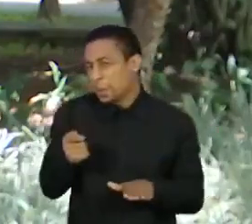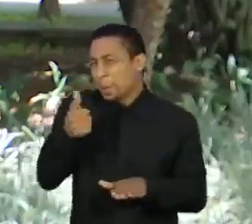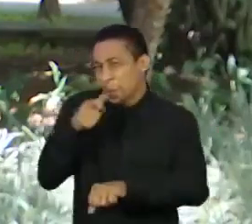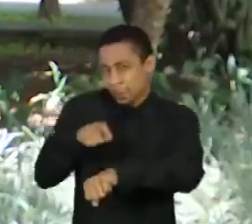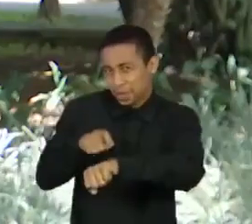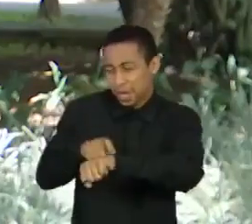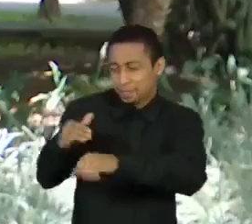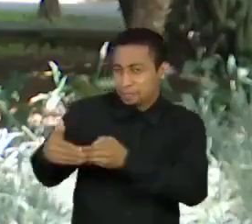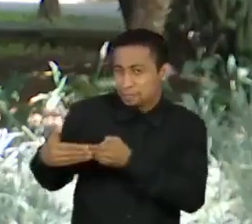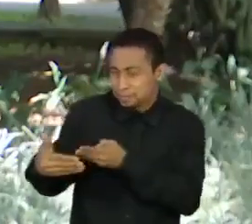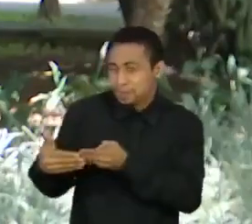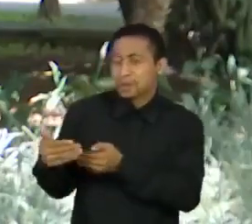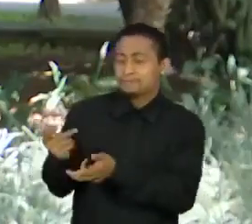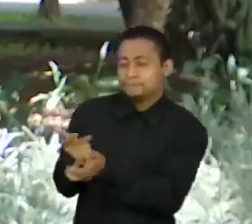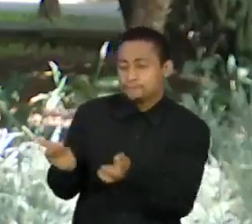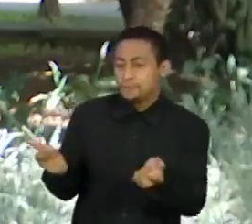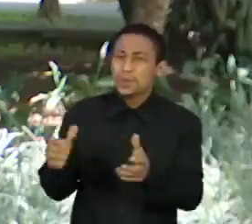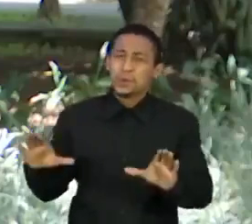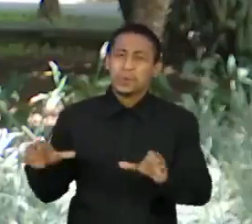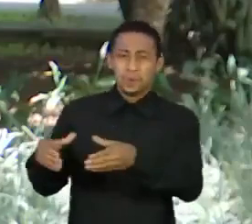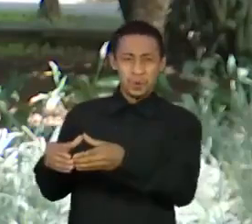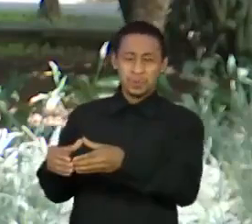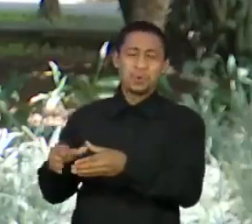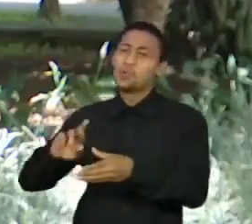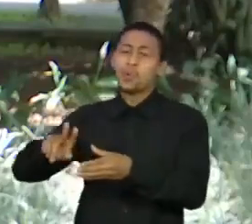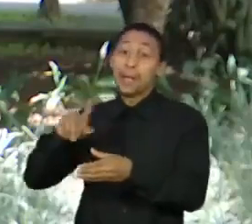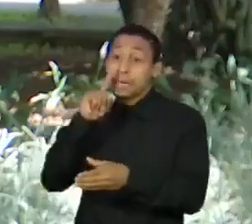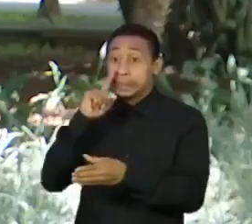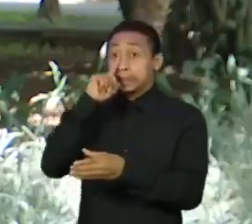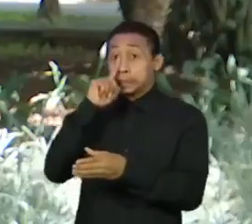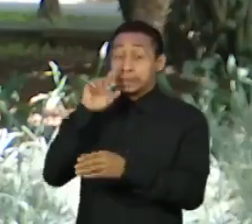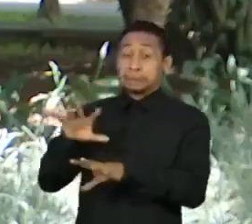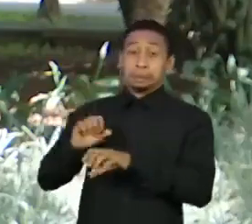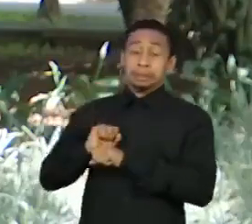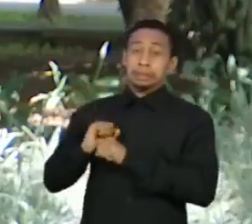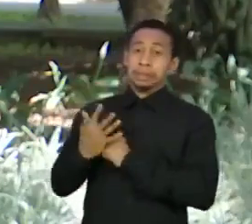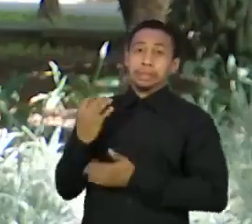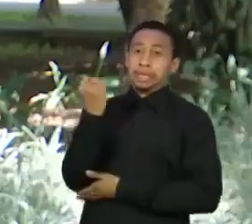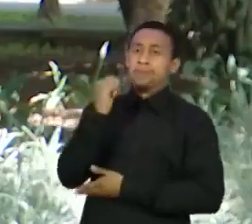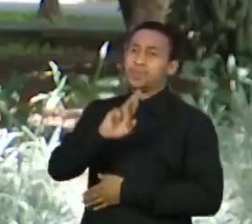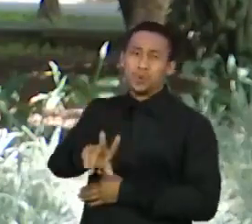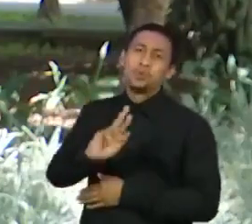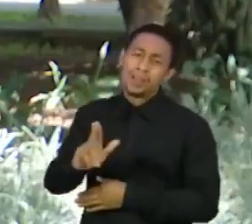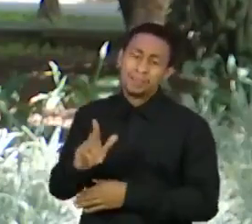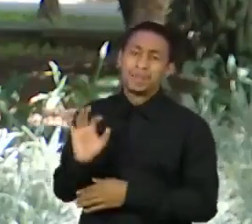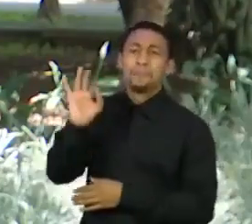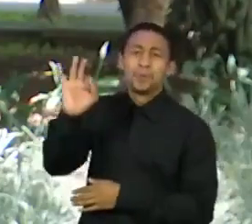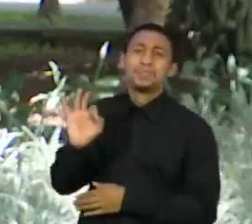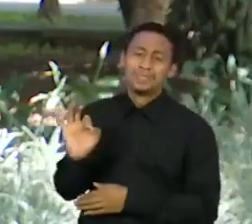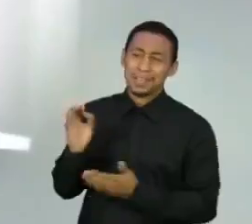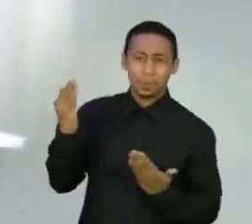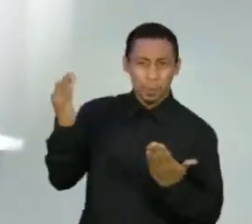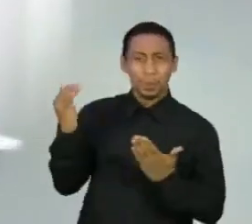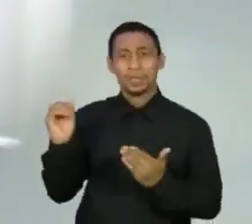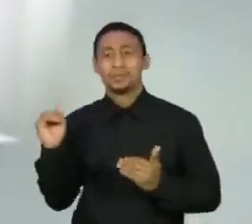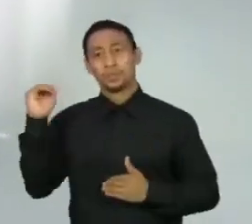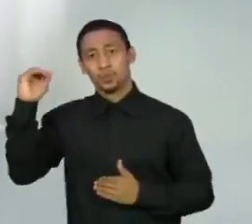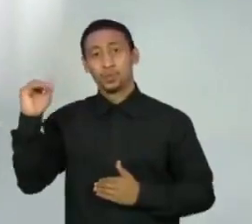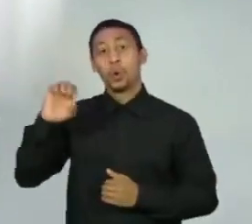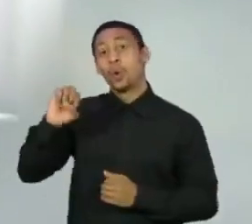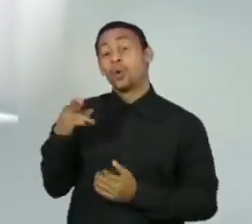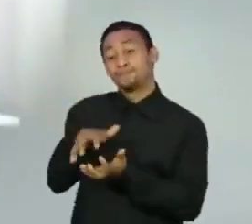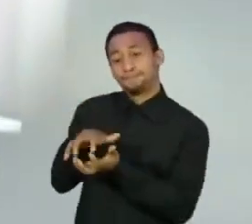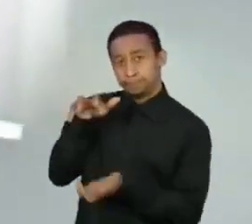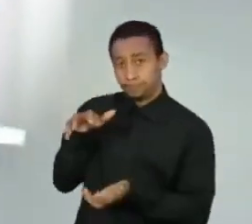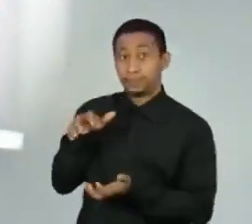grupo não é considerado de risco porque a incidência da covid é considerada baixa em relação a adultos e também idosos. A